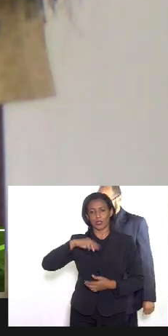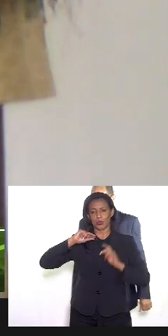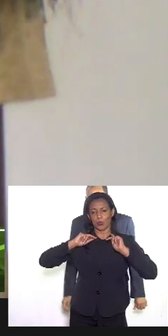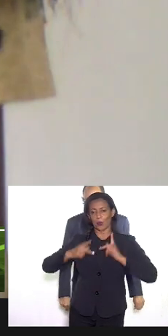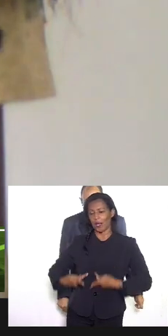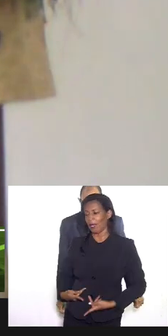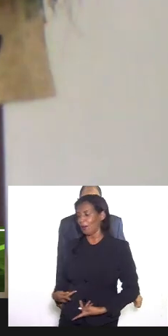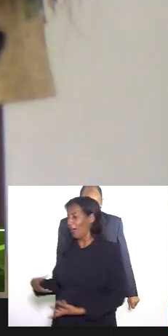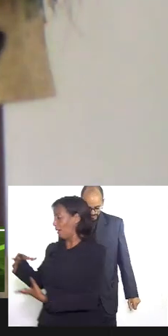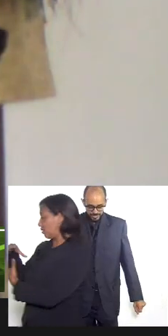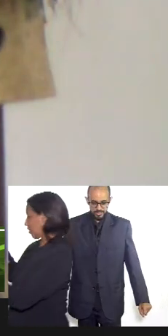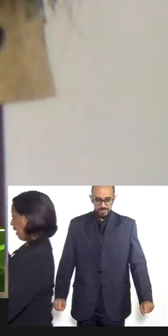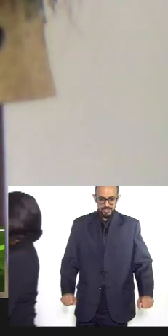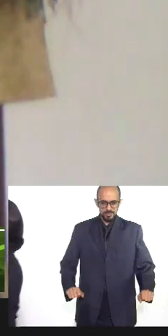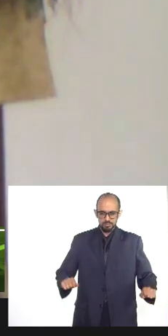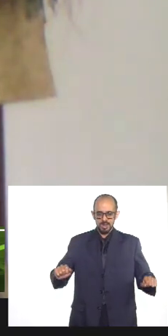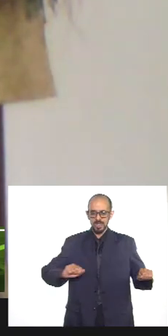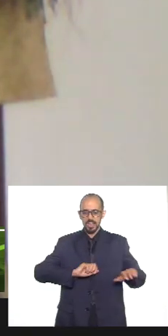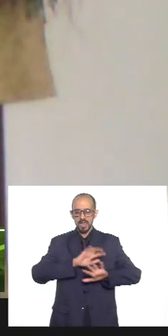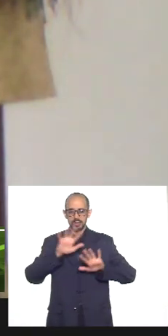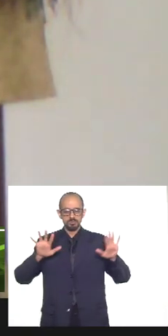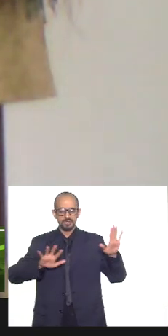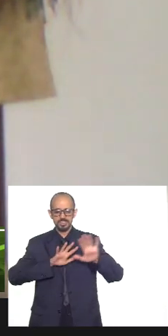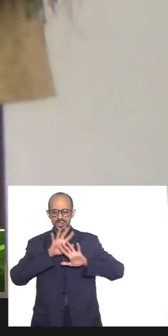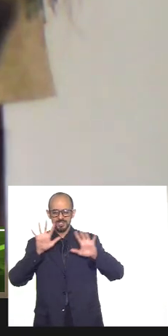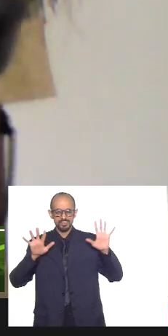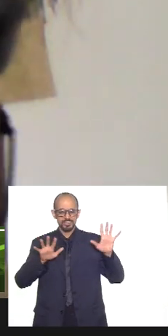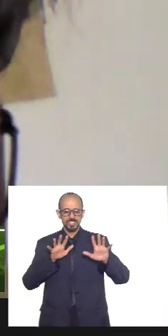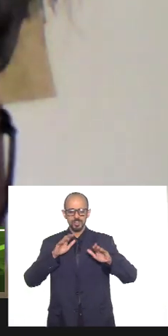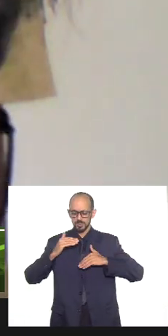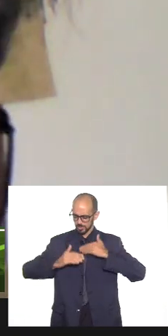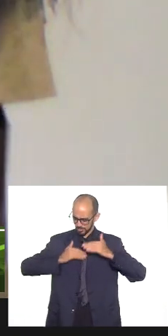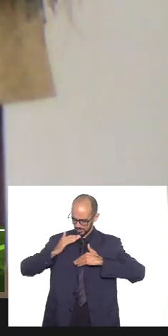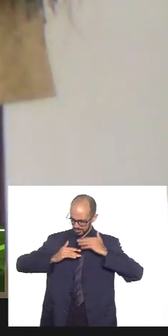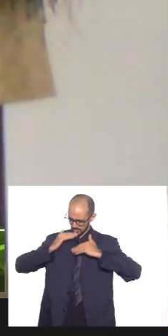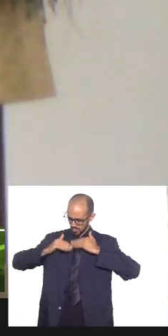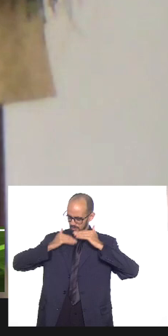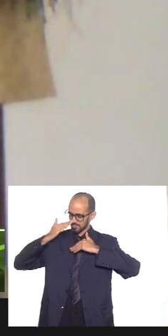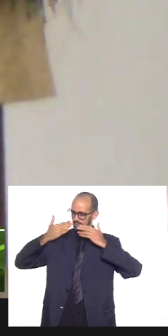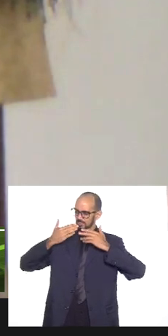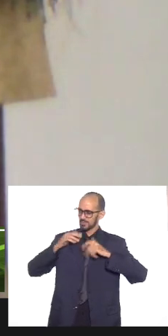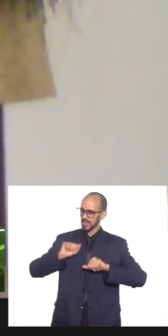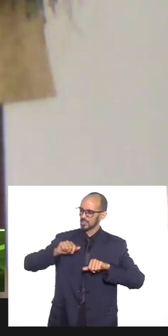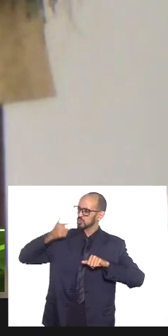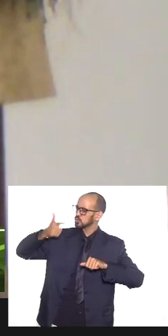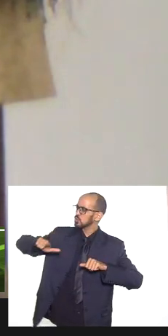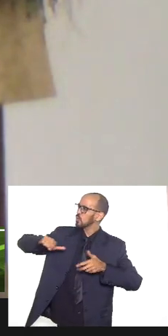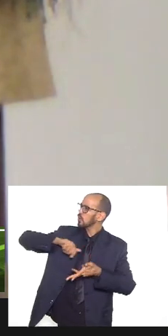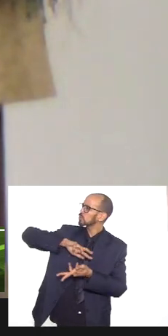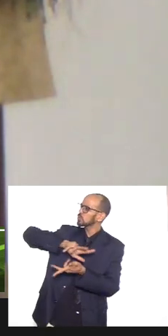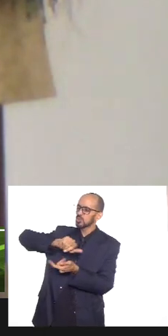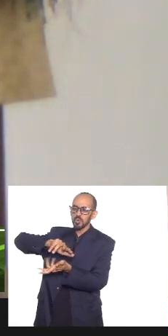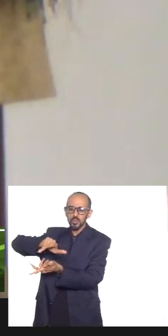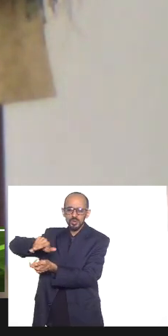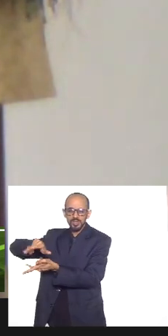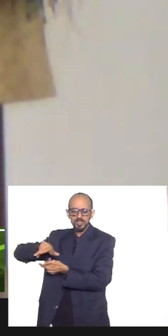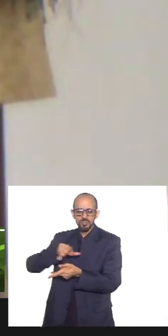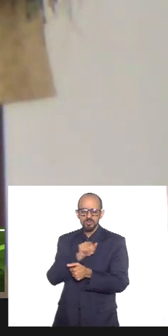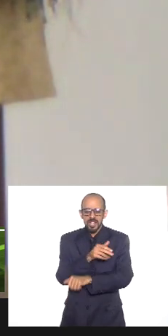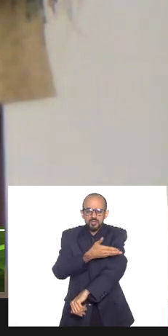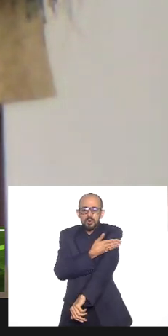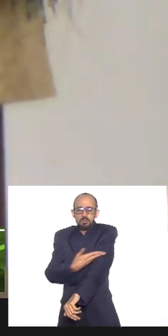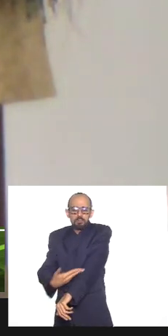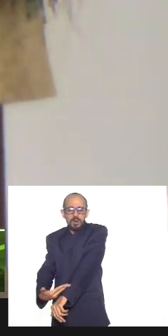abstração né em detrimento né desse outro universo branco judaico